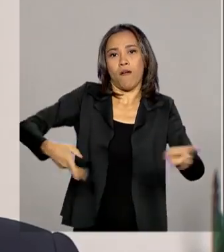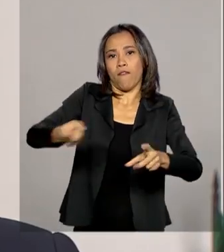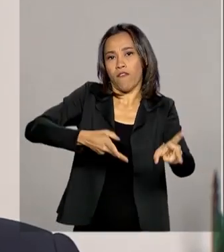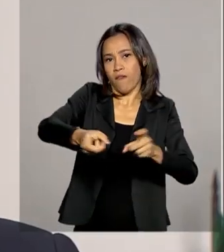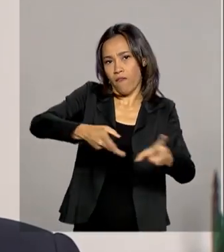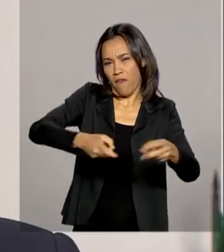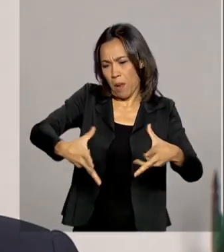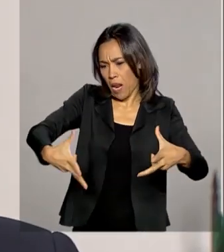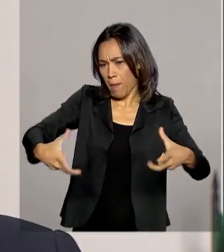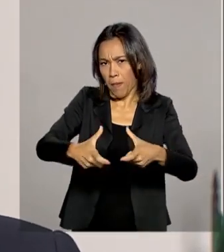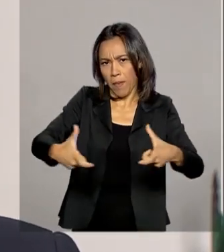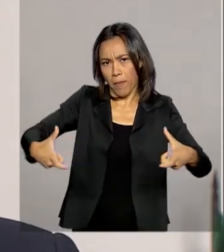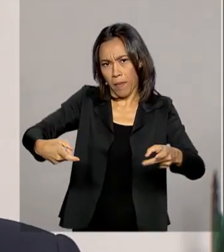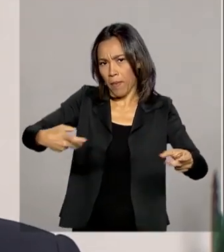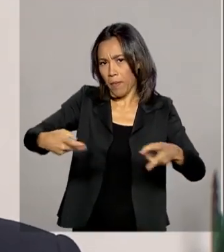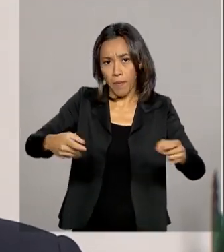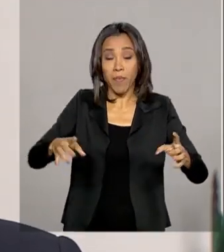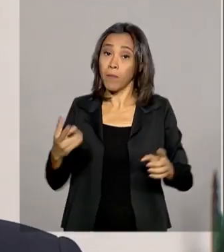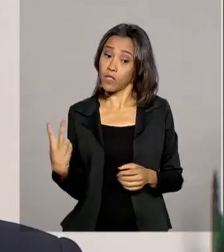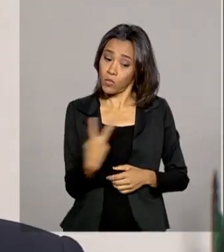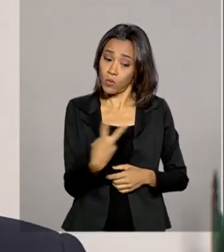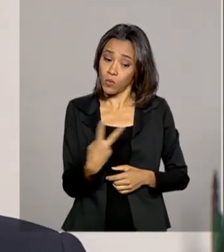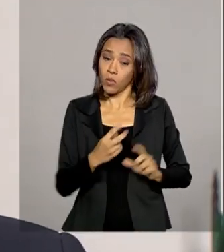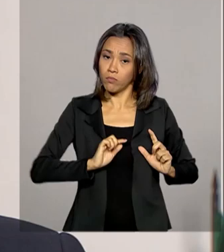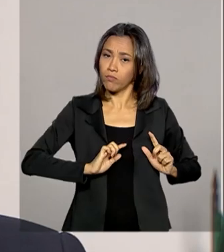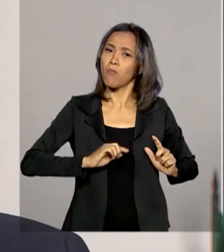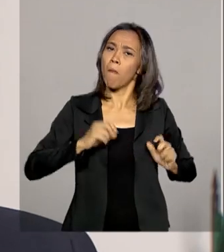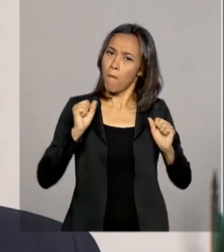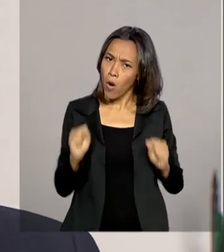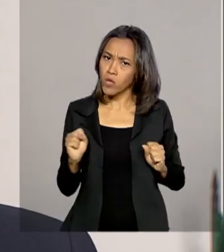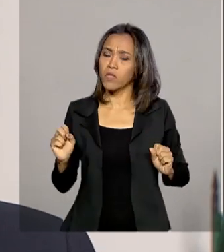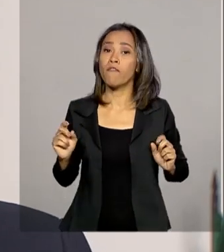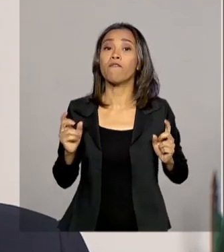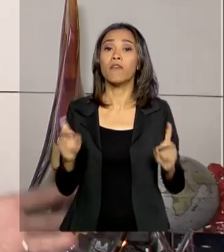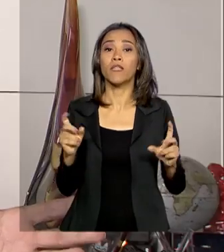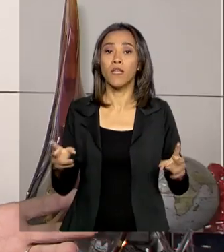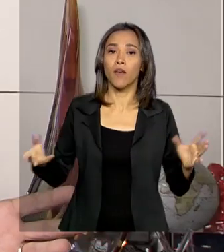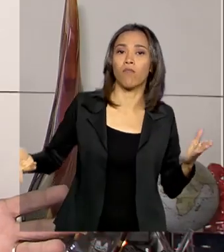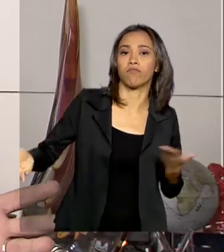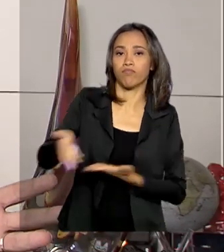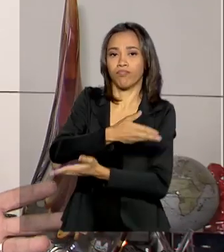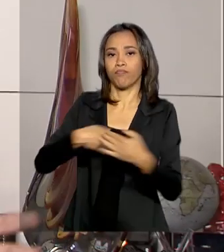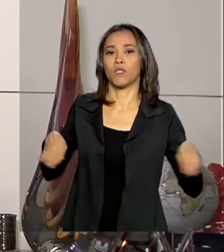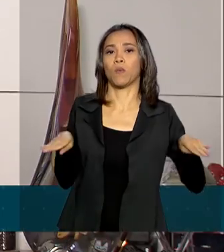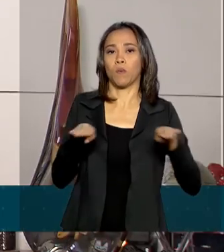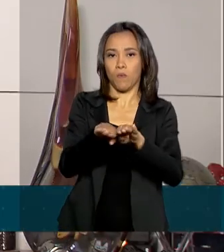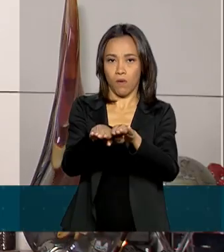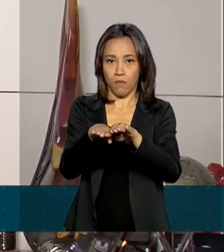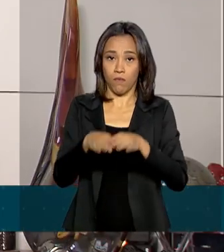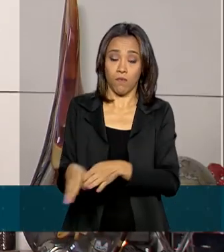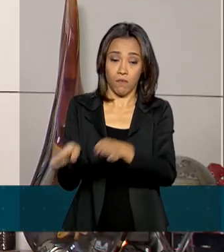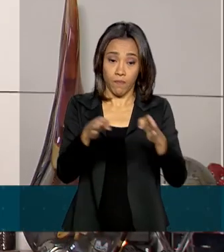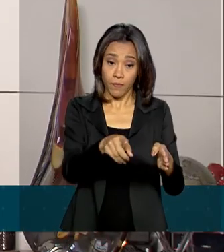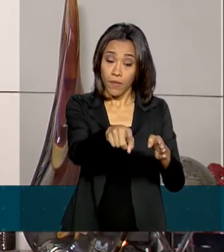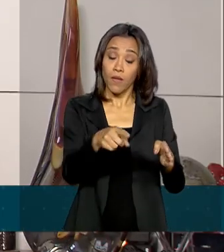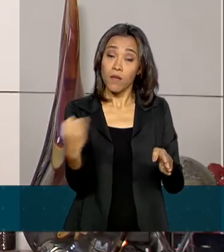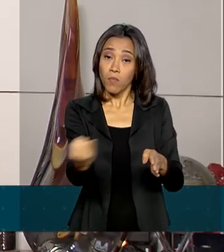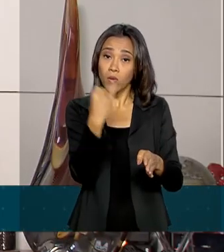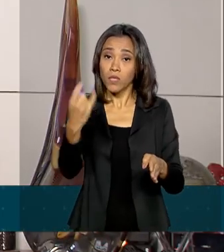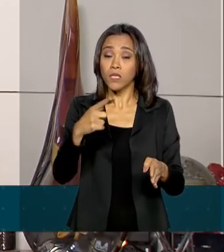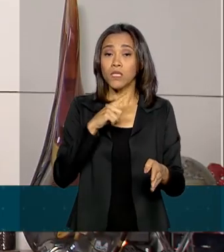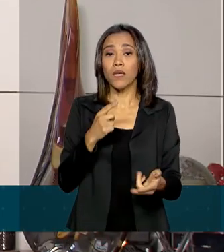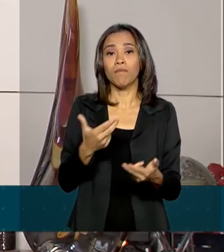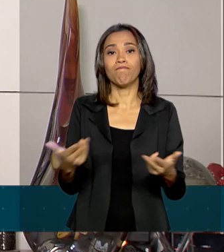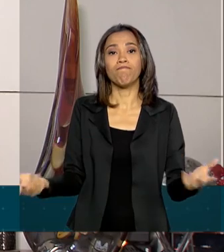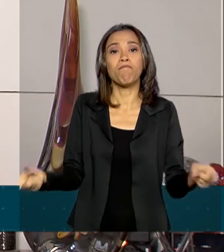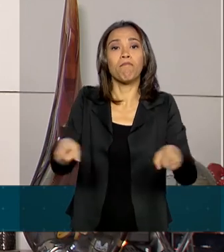unir esforços para que os dois mercados possam vender seus produtos juntos. Seria muito importante a gente ter parcerias para